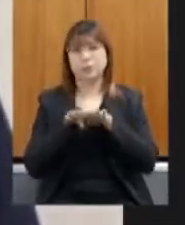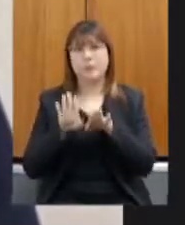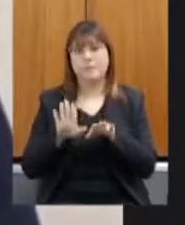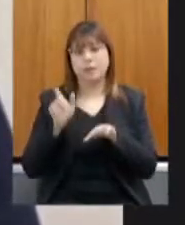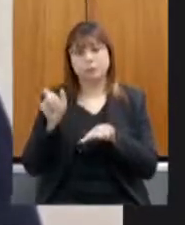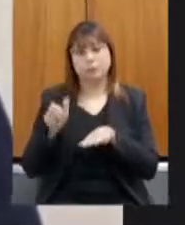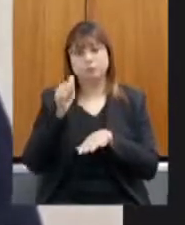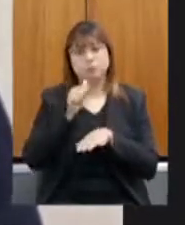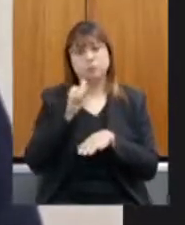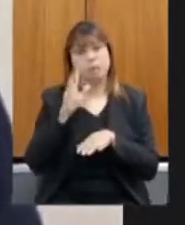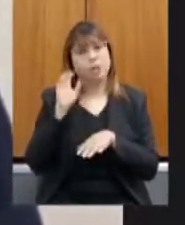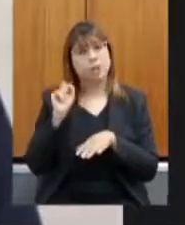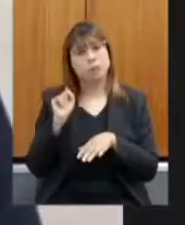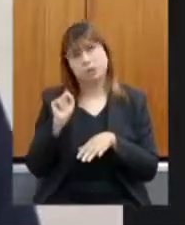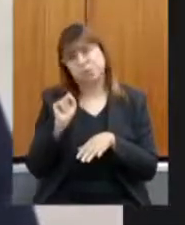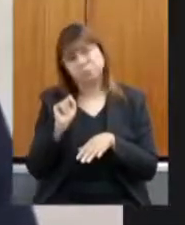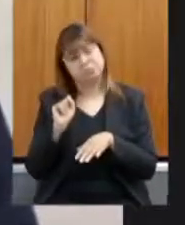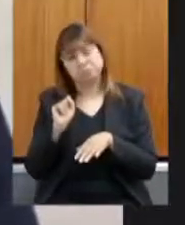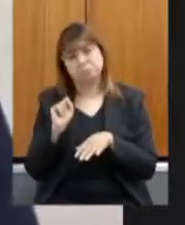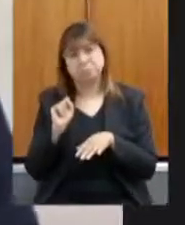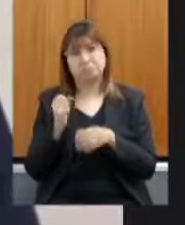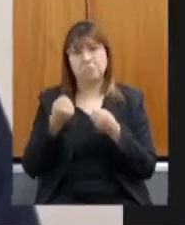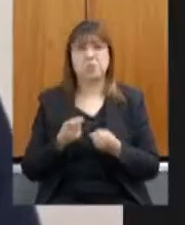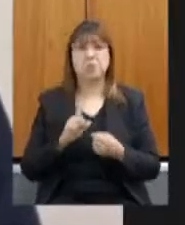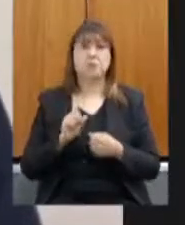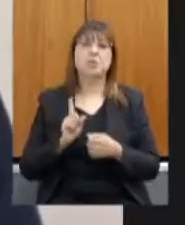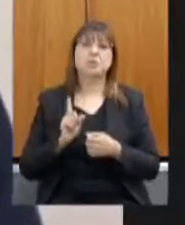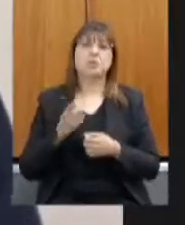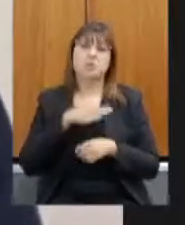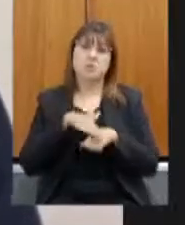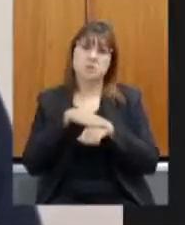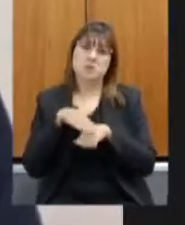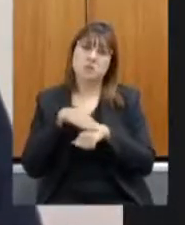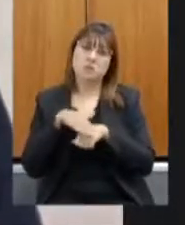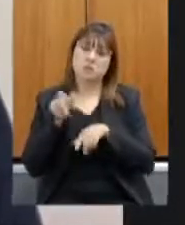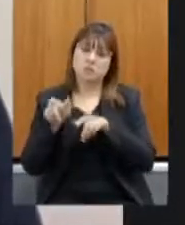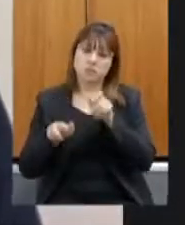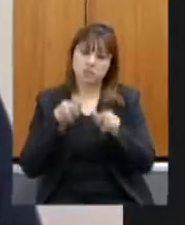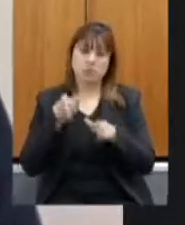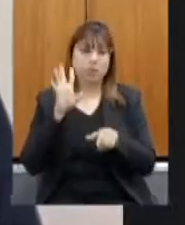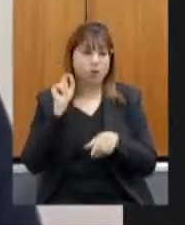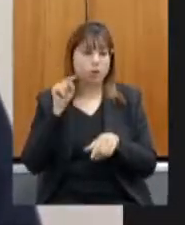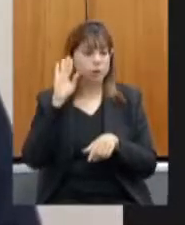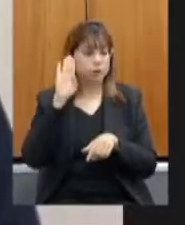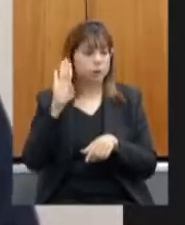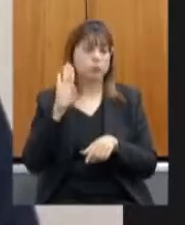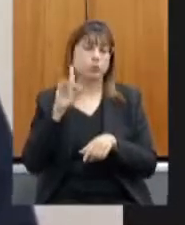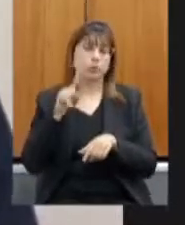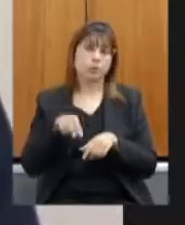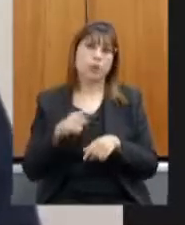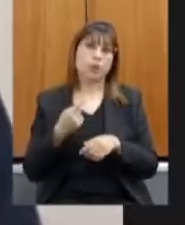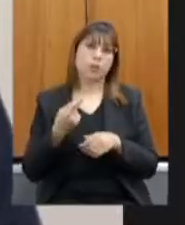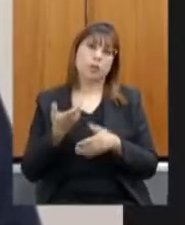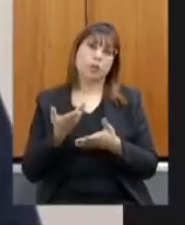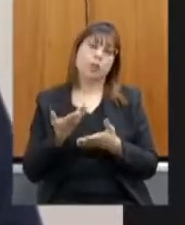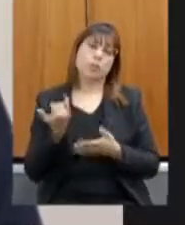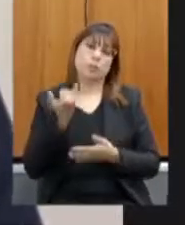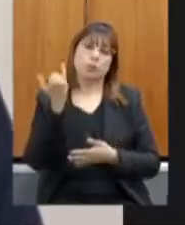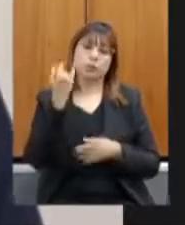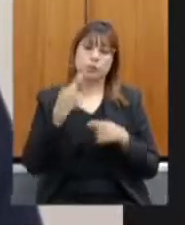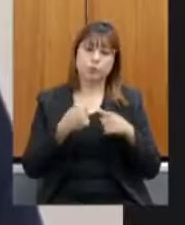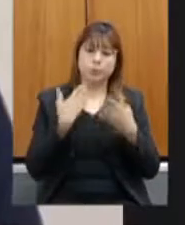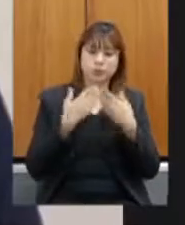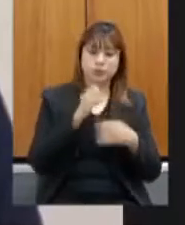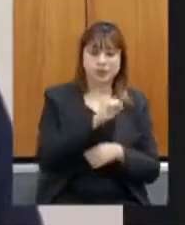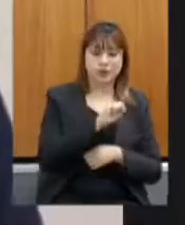senhora entende que não está e tem conversado com os produtores eu acho que isso que o mais importante é o diálogo da CEAPA com os produtores se